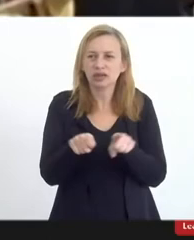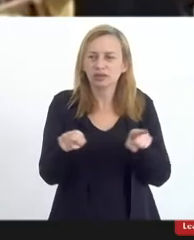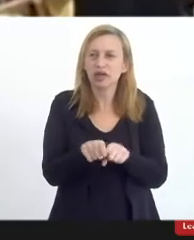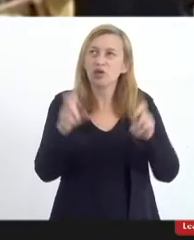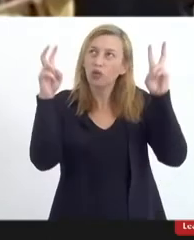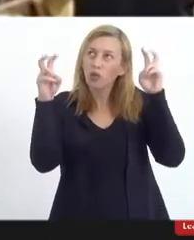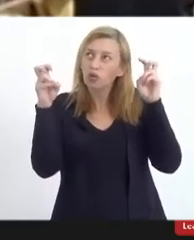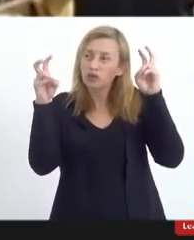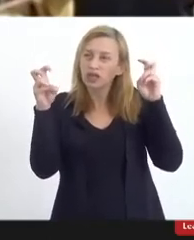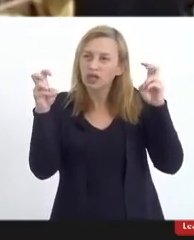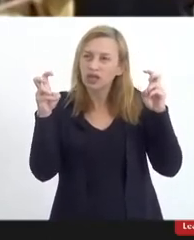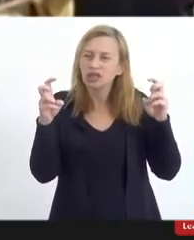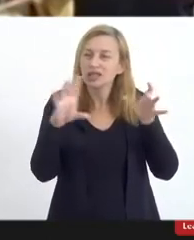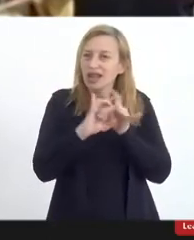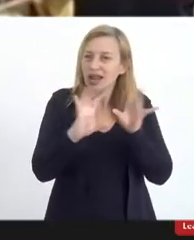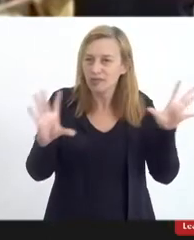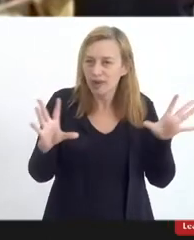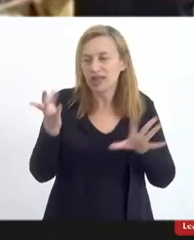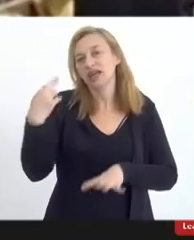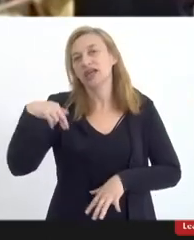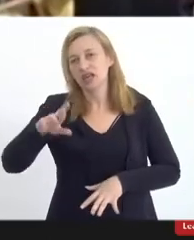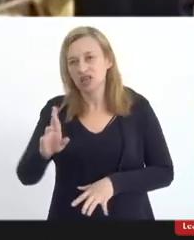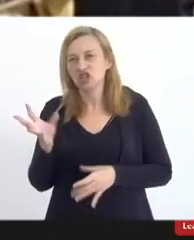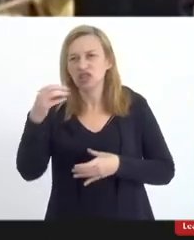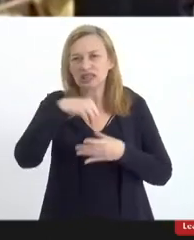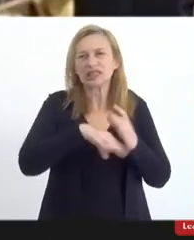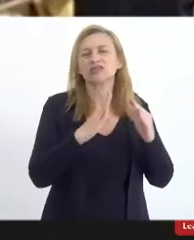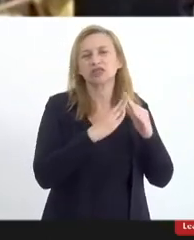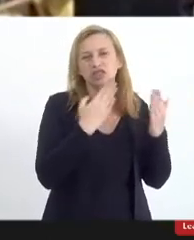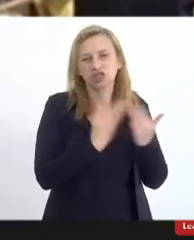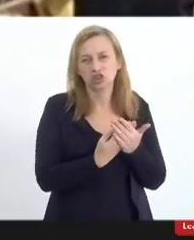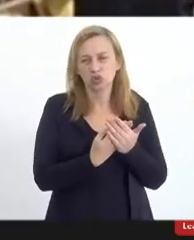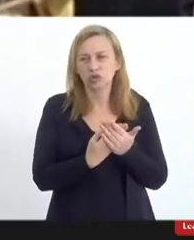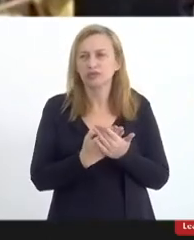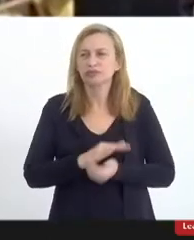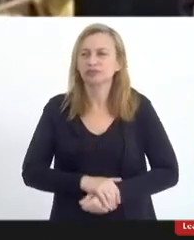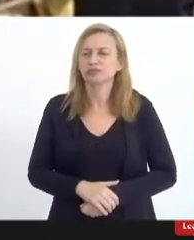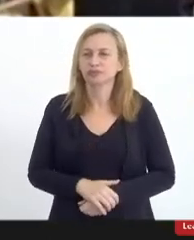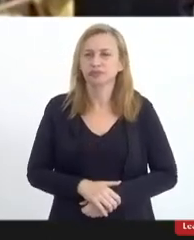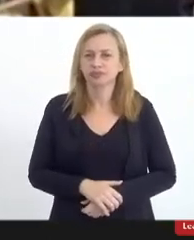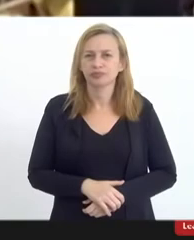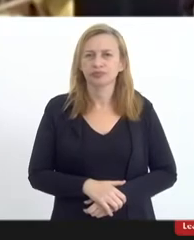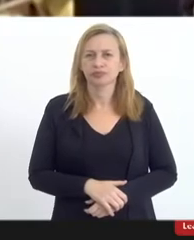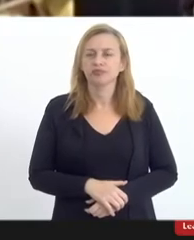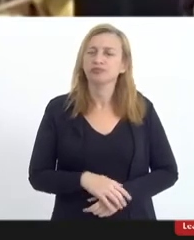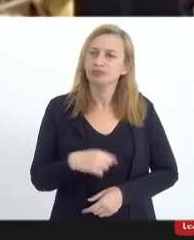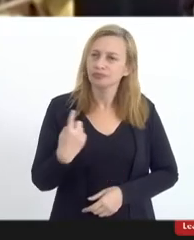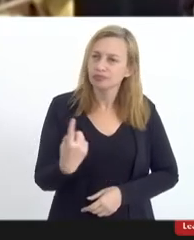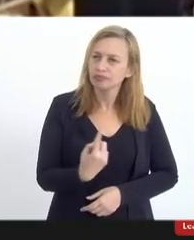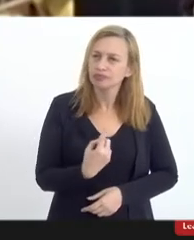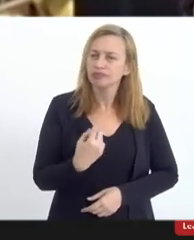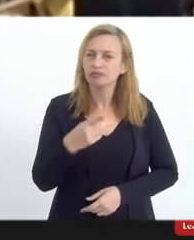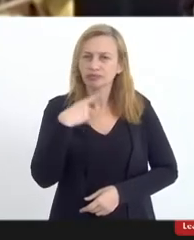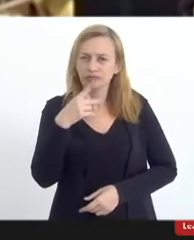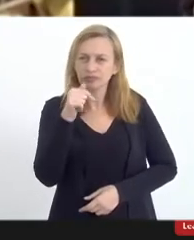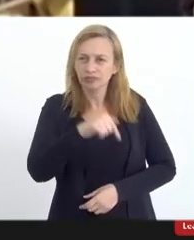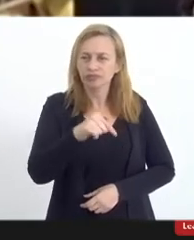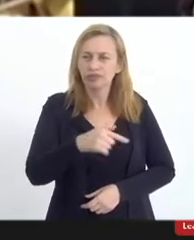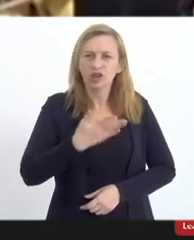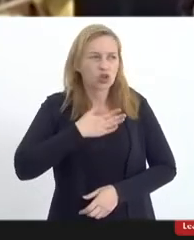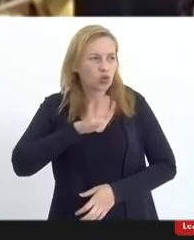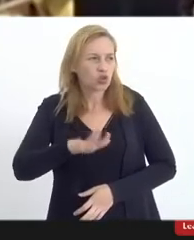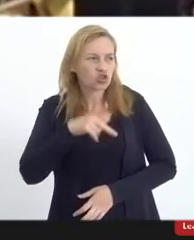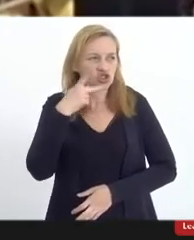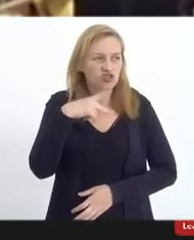temática da liberdade religiosa dentro das nossas escolas. Nós costumamos dizer aqui que a gente não gosta de